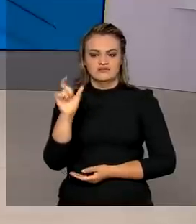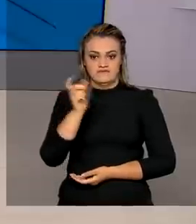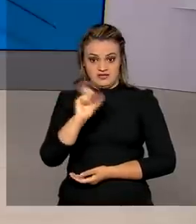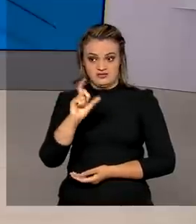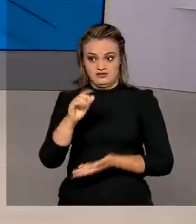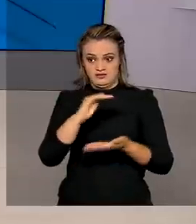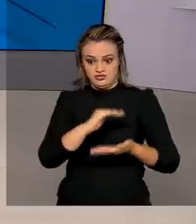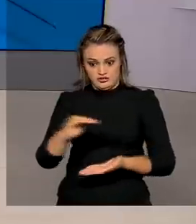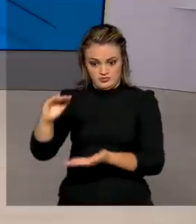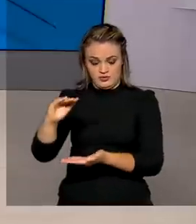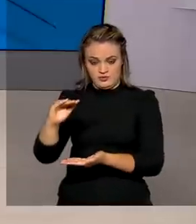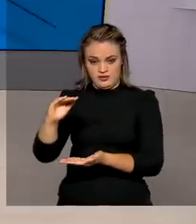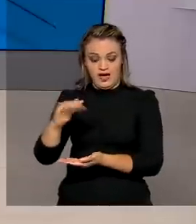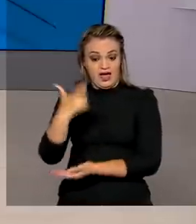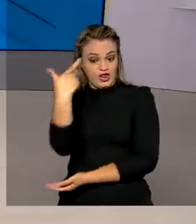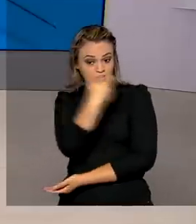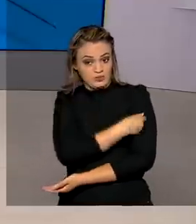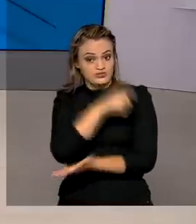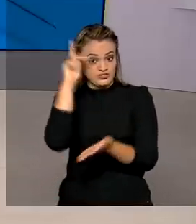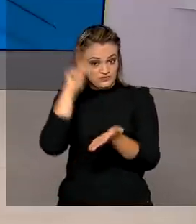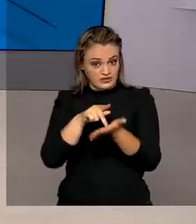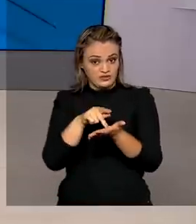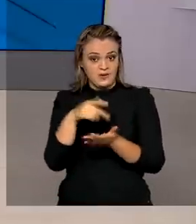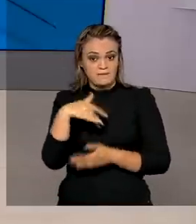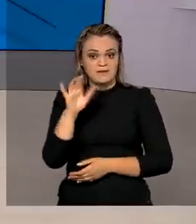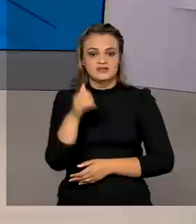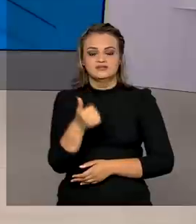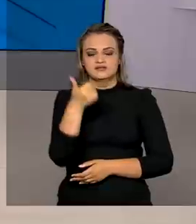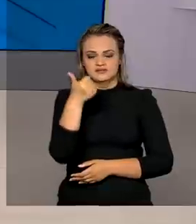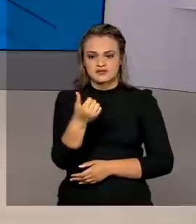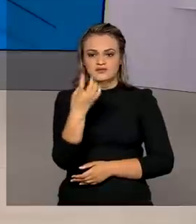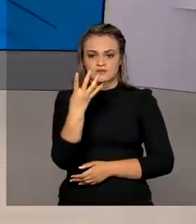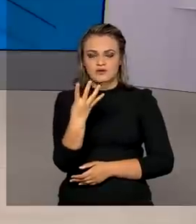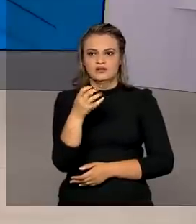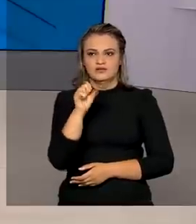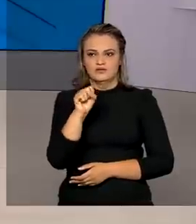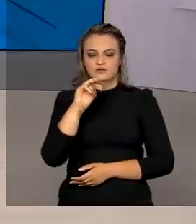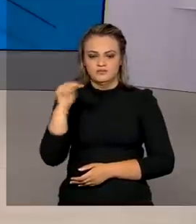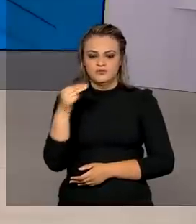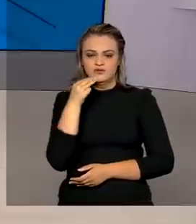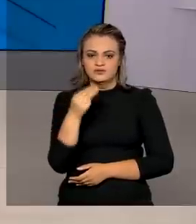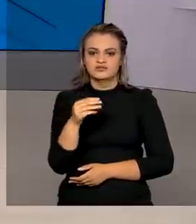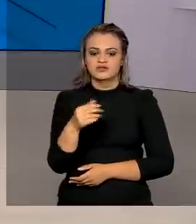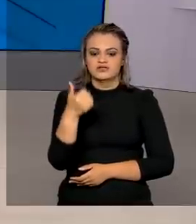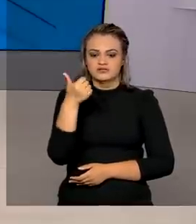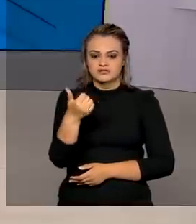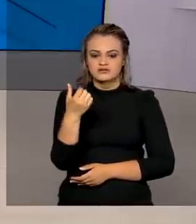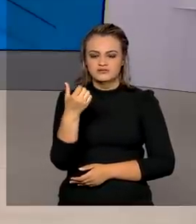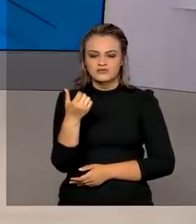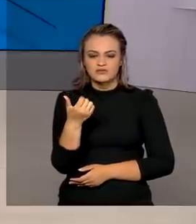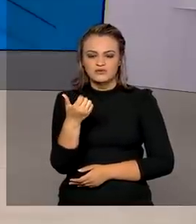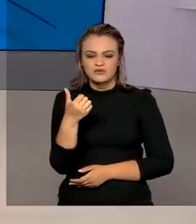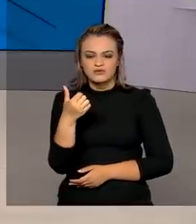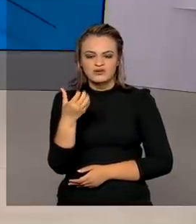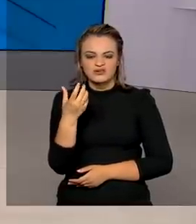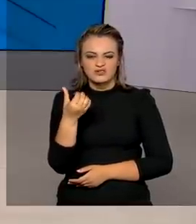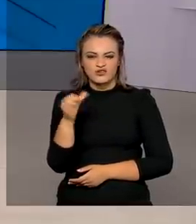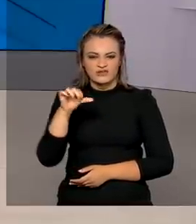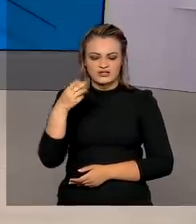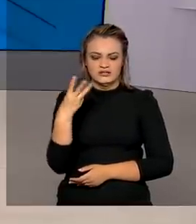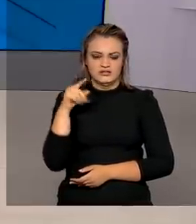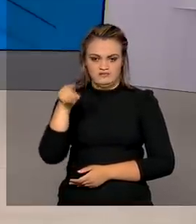-19. As doses aplicadas ultrapassam 48.193.472.